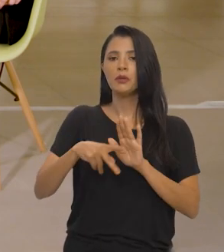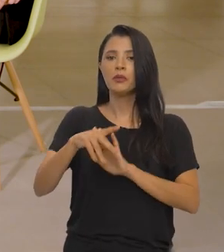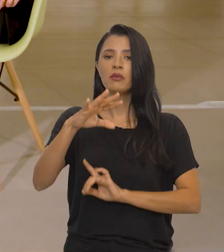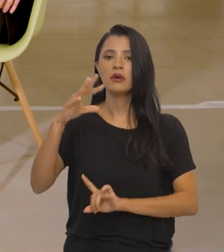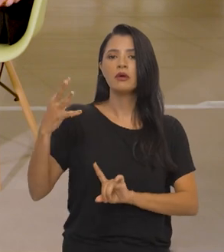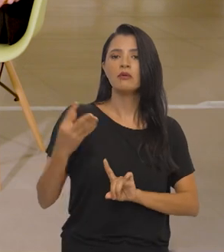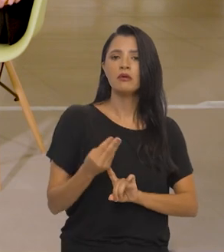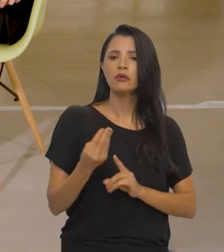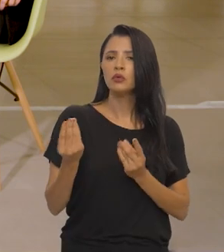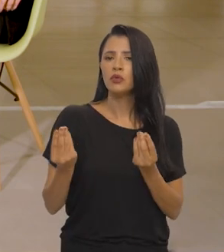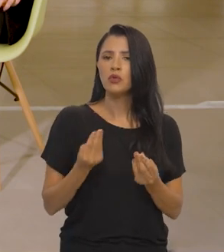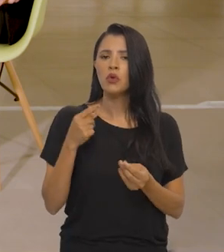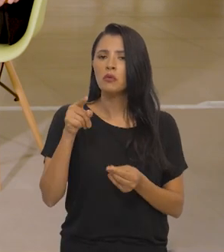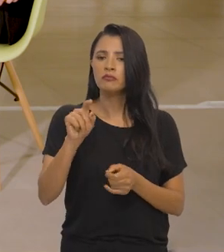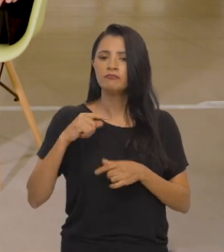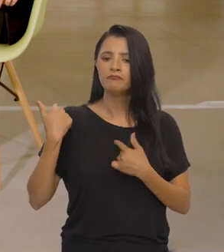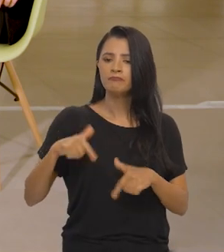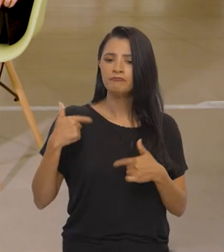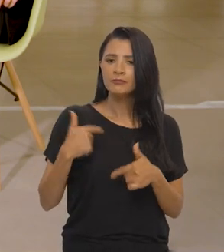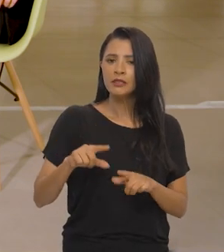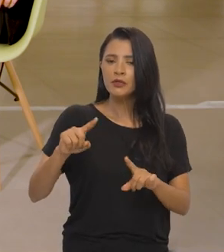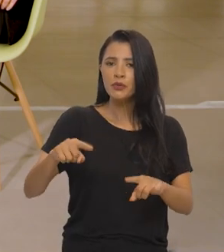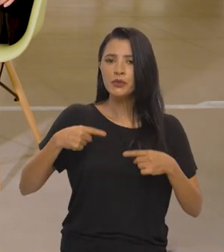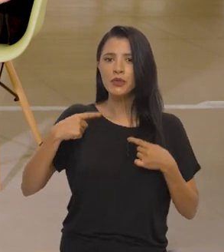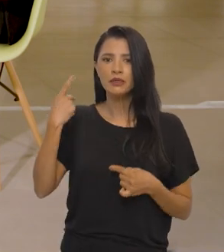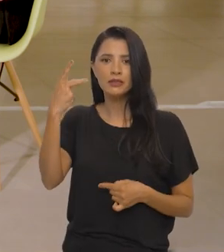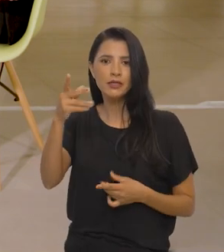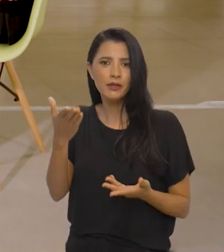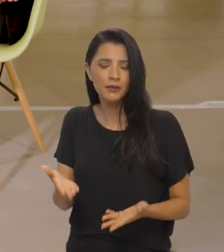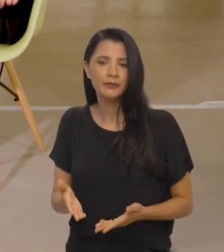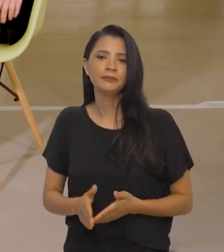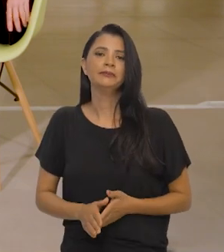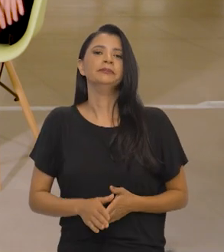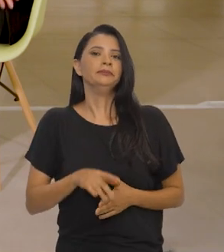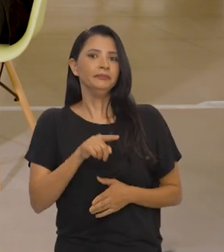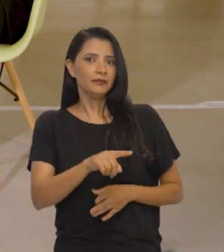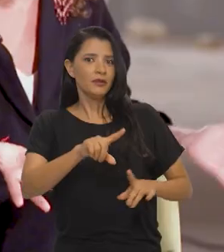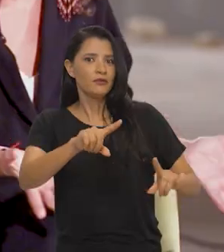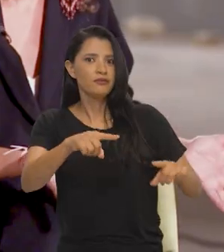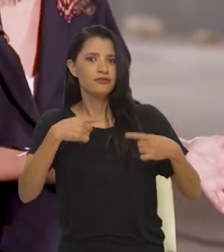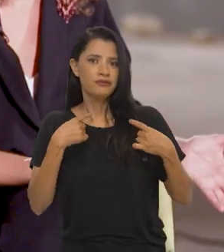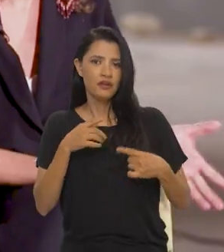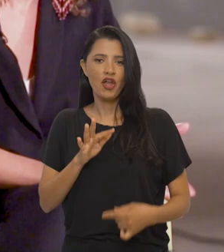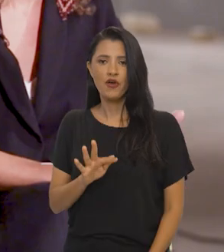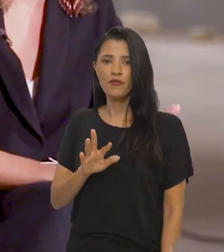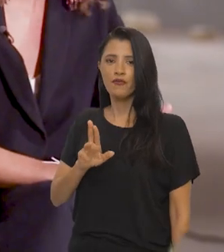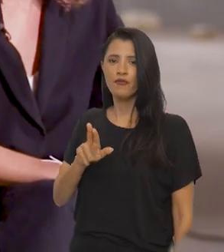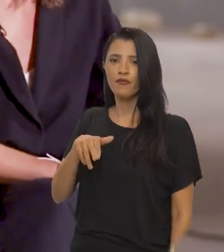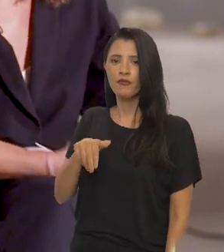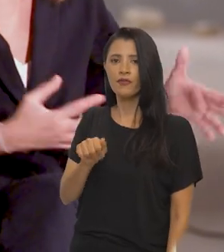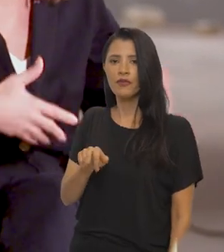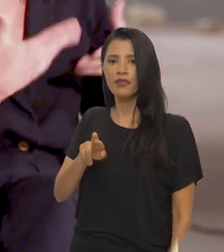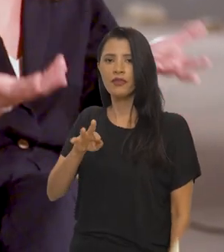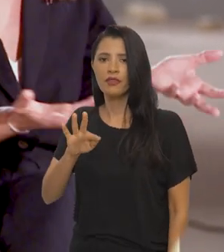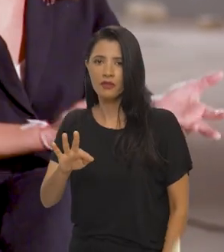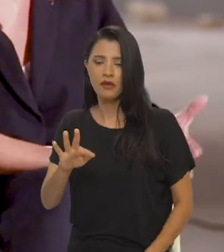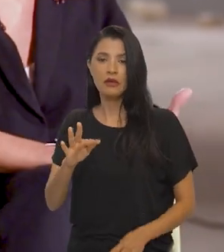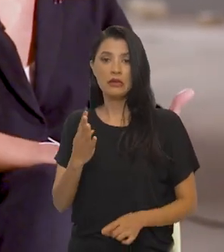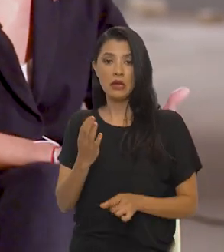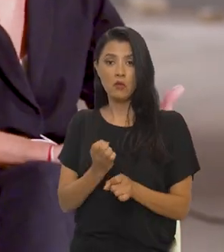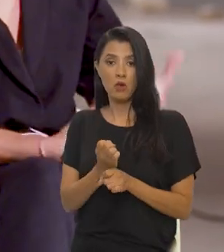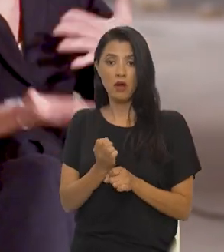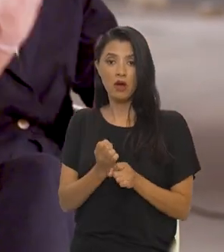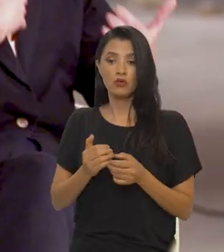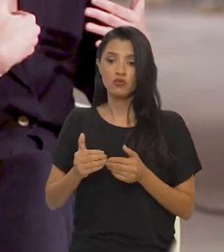nacional das artes. Como que você está enfrentando esse desafio? Esse é o grande desafio da Funarte nesses próximos